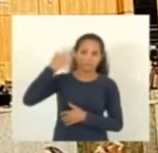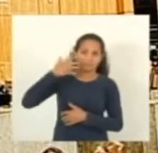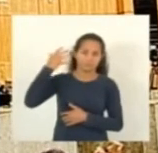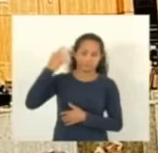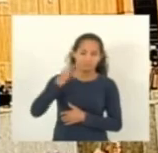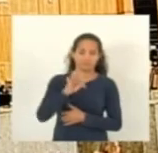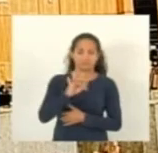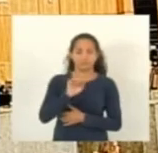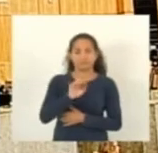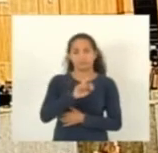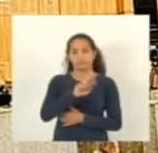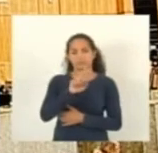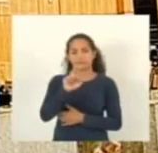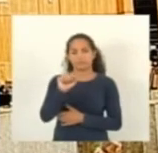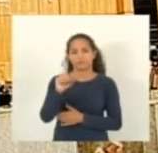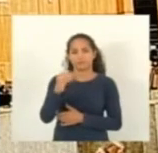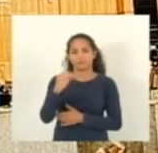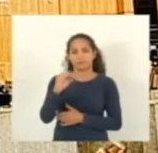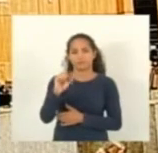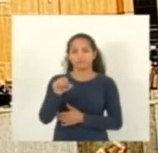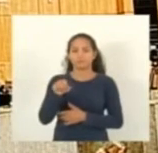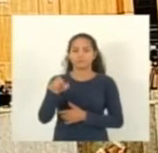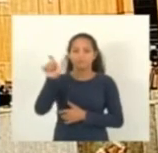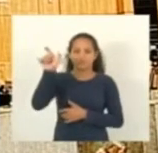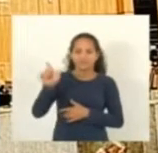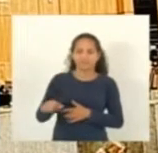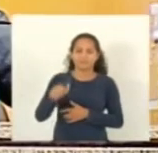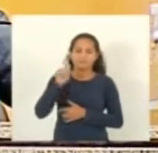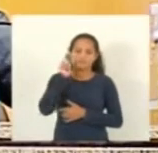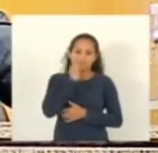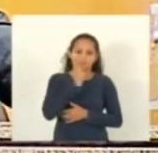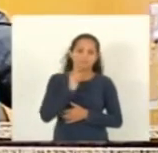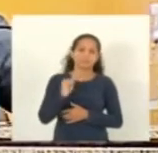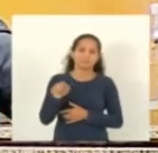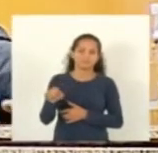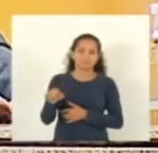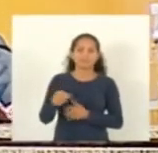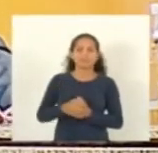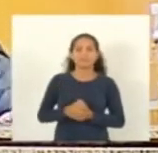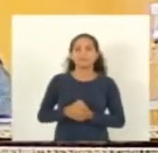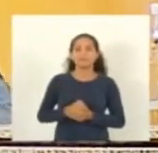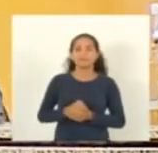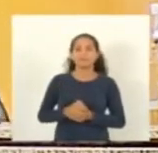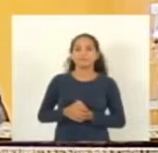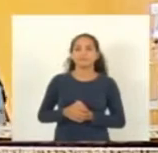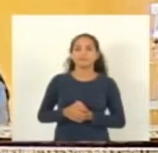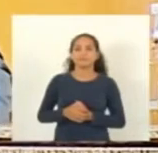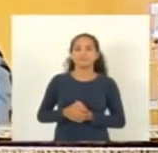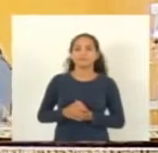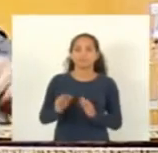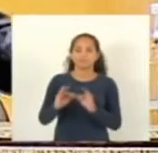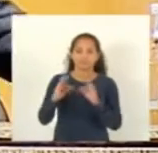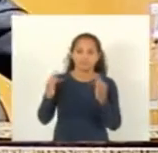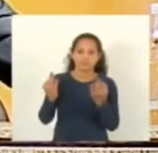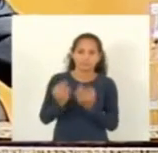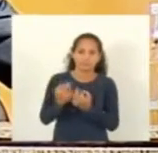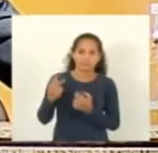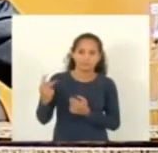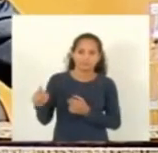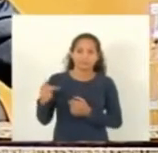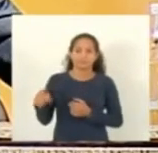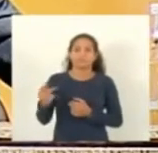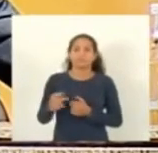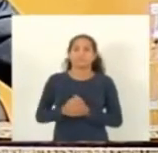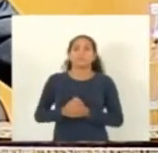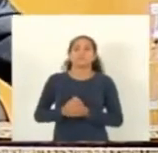Ferraz com relação a a João Mice a gente conhecia sempre como Joãozinho a família lá